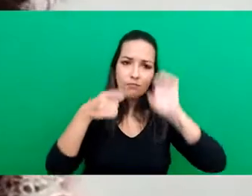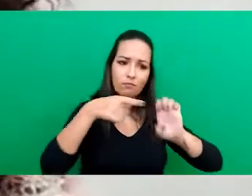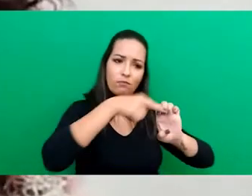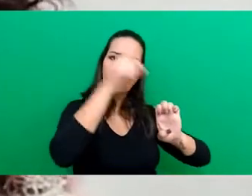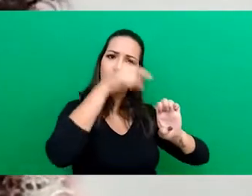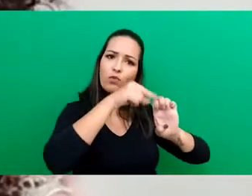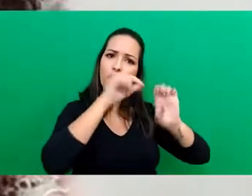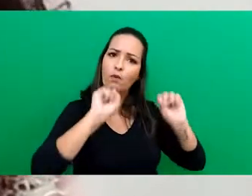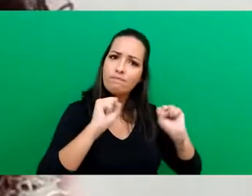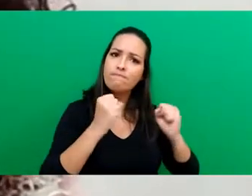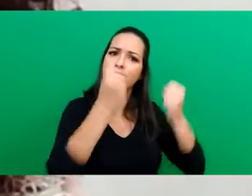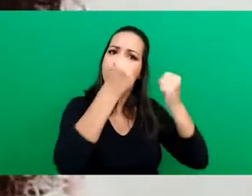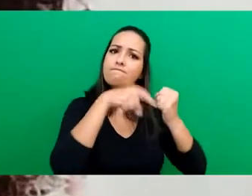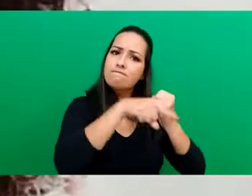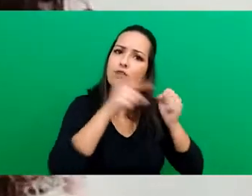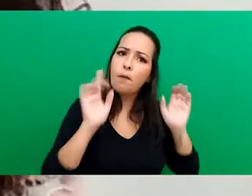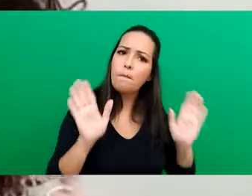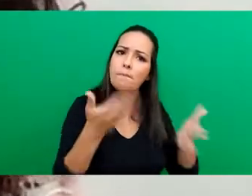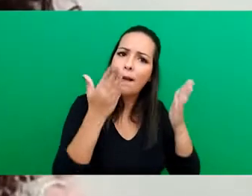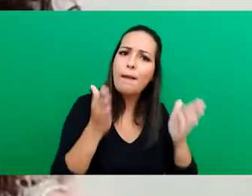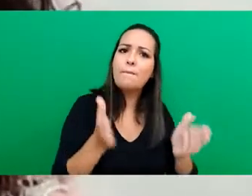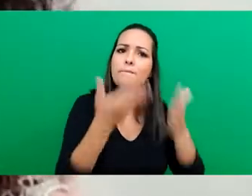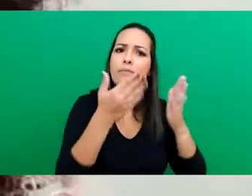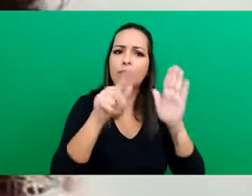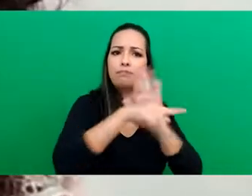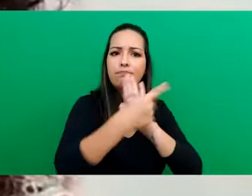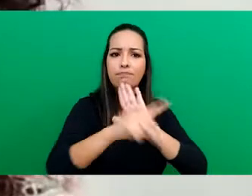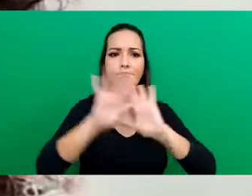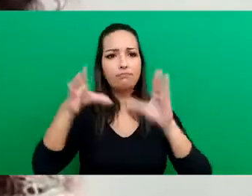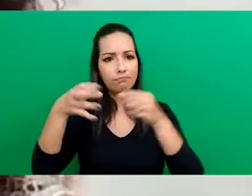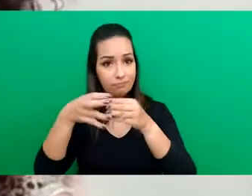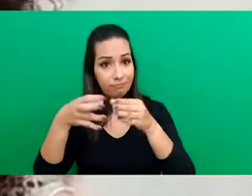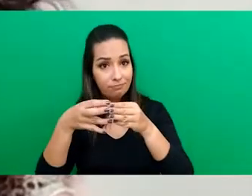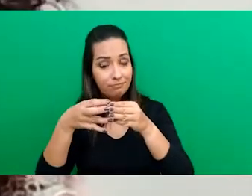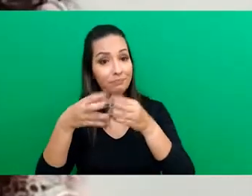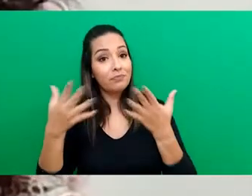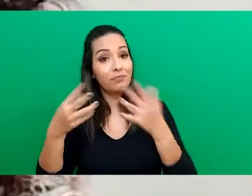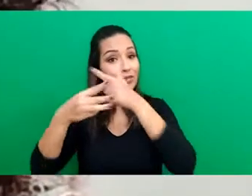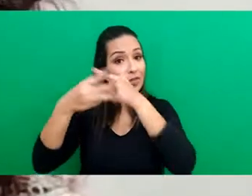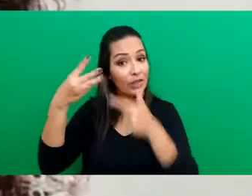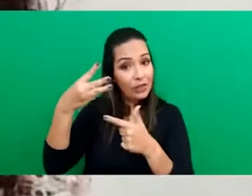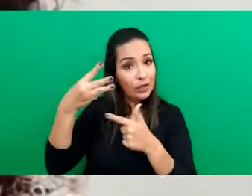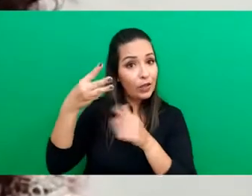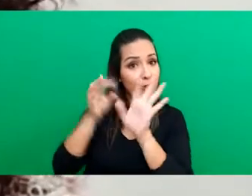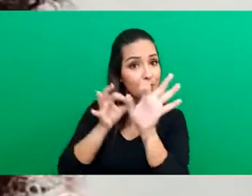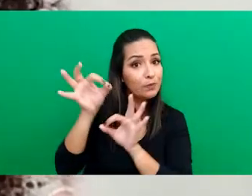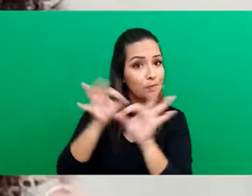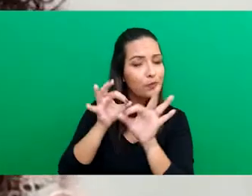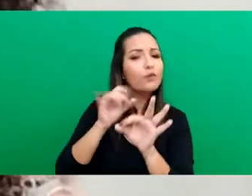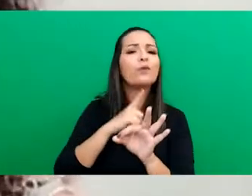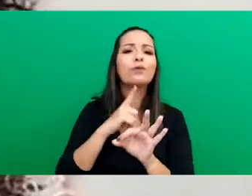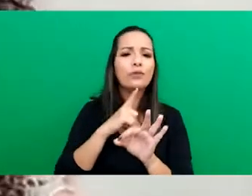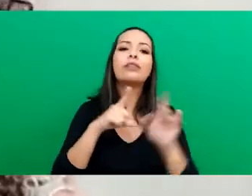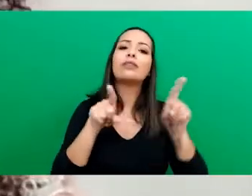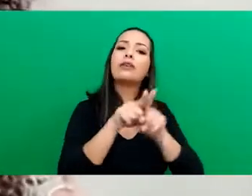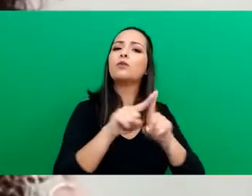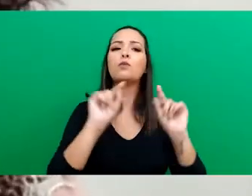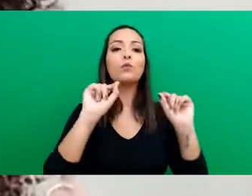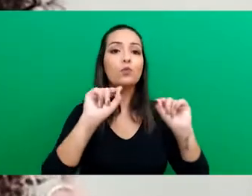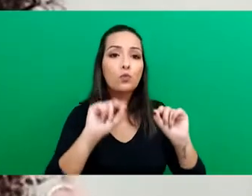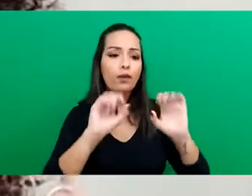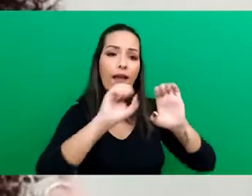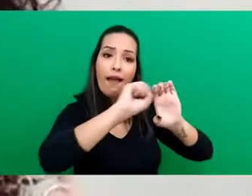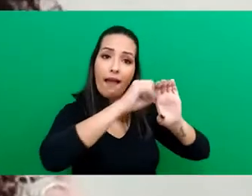fortalecer esses indivíduos e a sua própria comunidade. Então, todos os três projetos, eles têm também